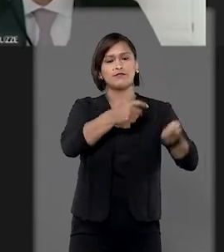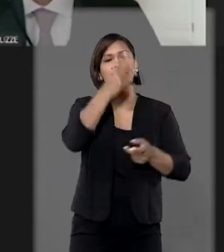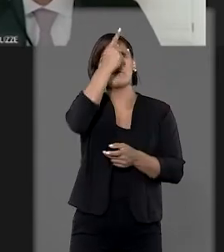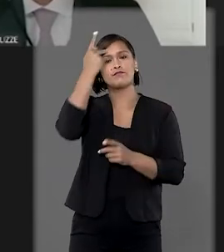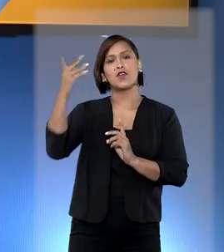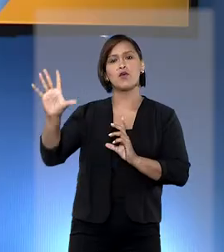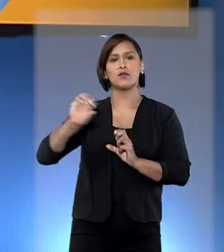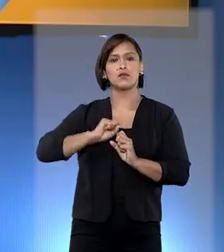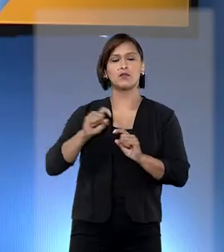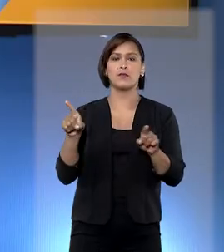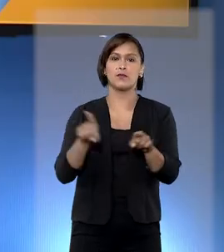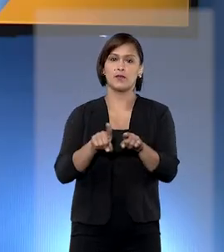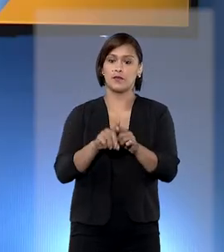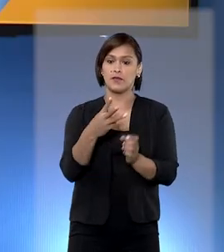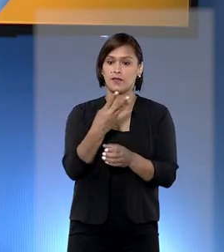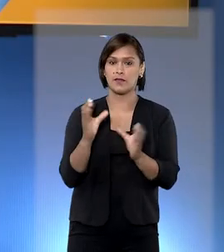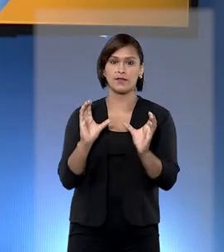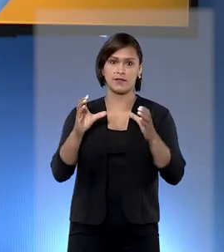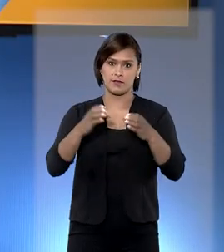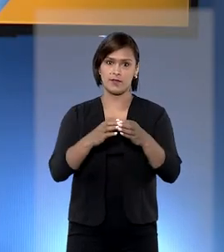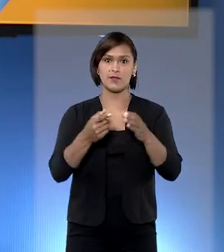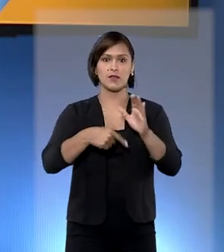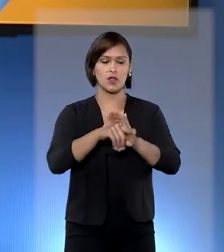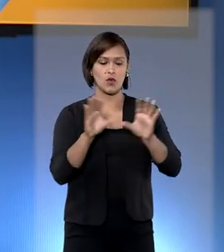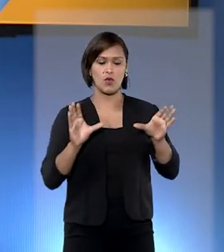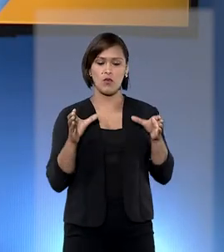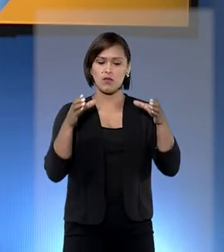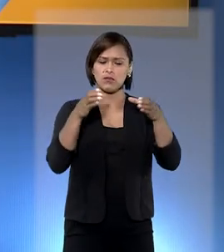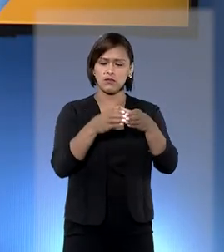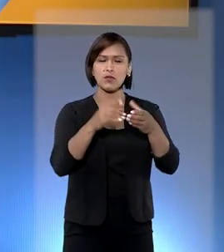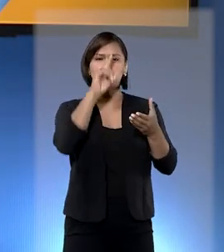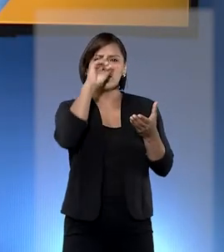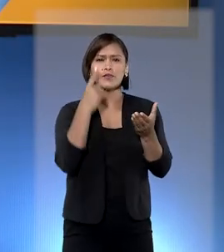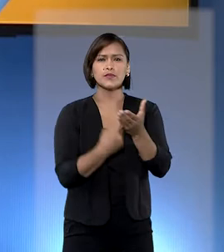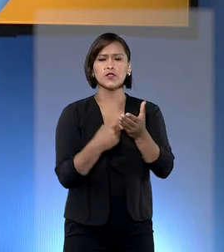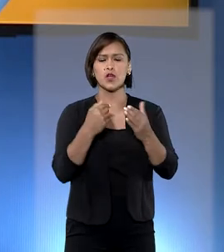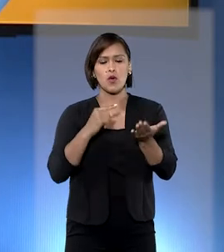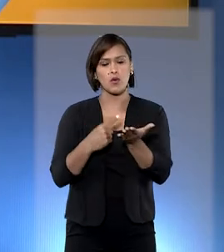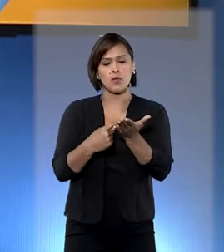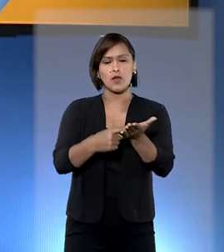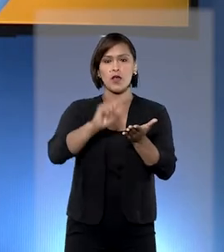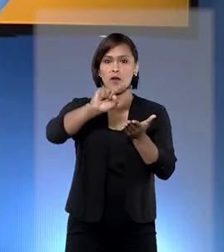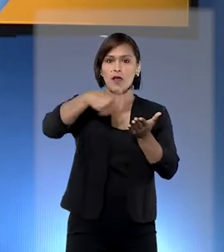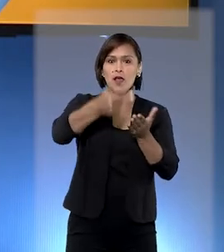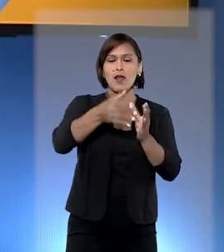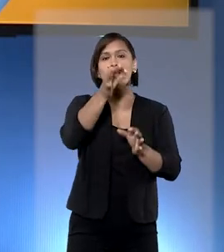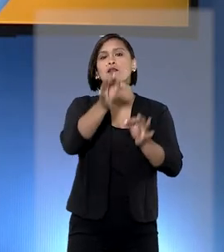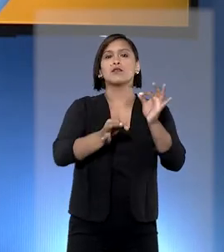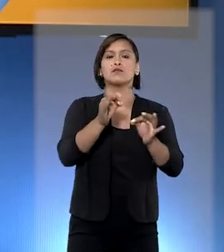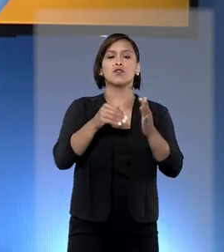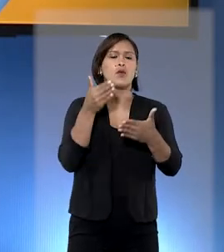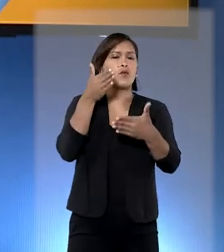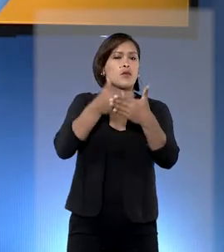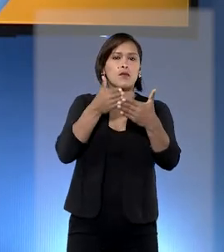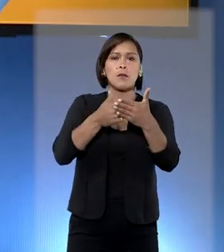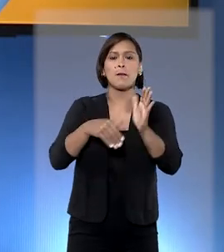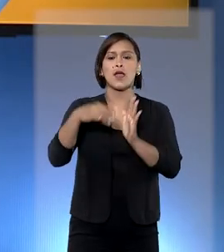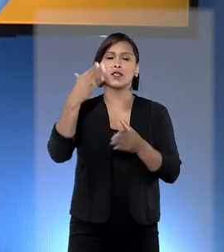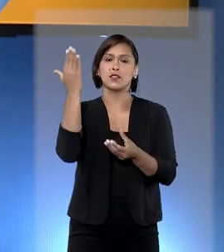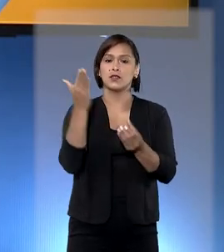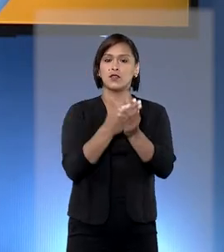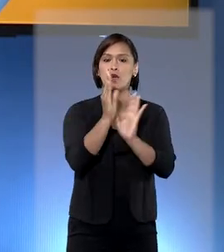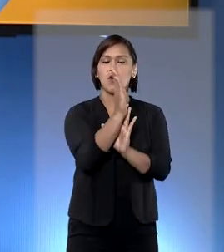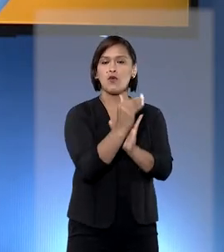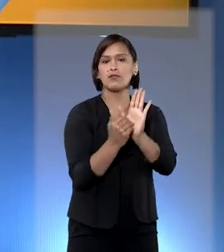do Consumidor. Também na terceira turma, o colegiado decidiu que acordo extrajudicial não impede ajuizamento